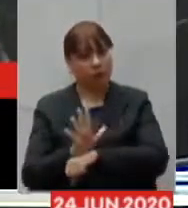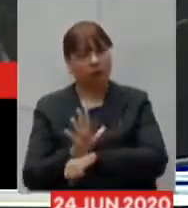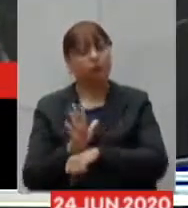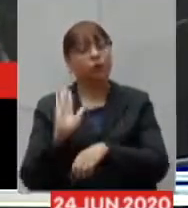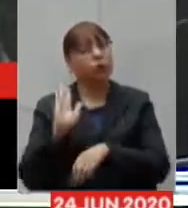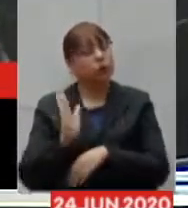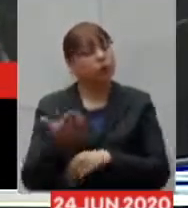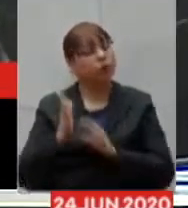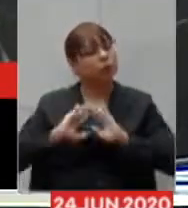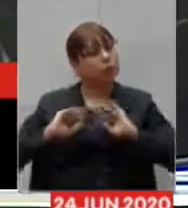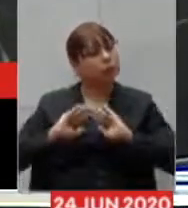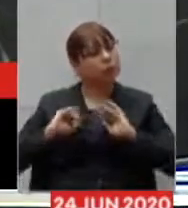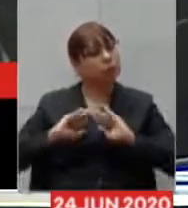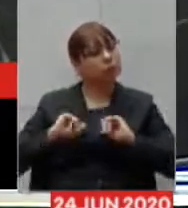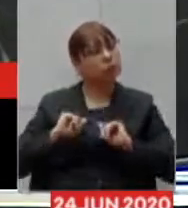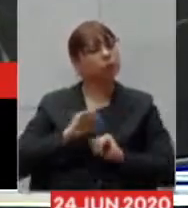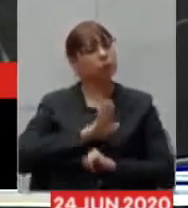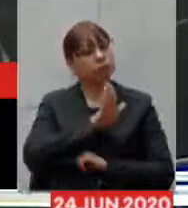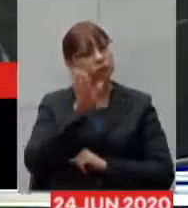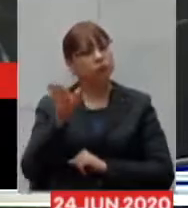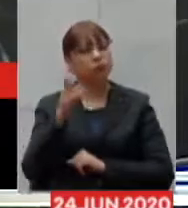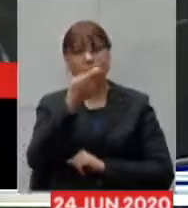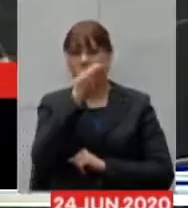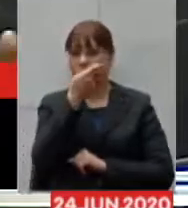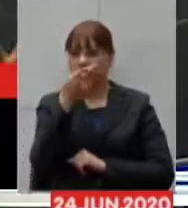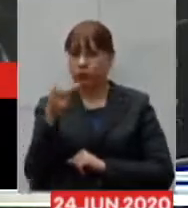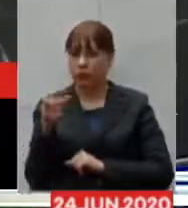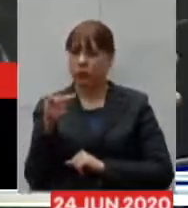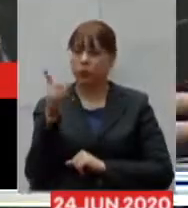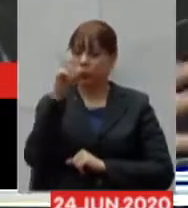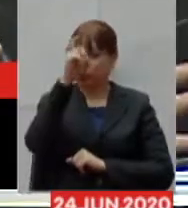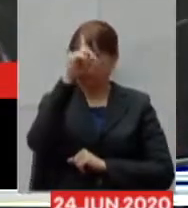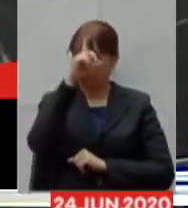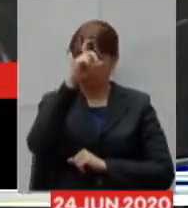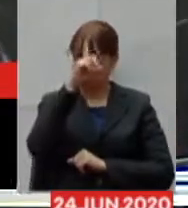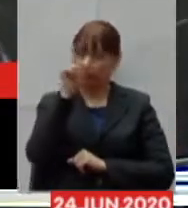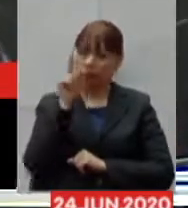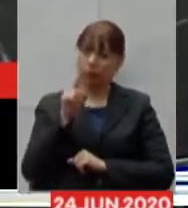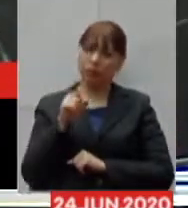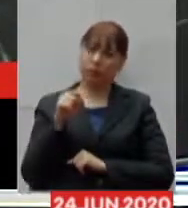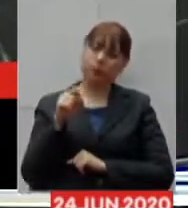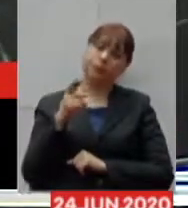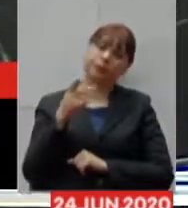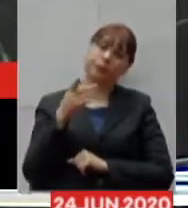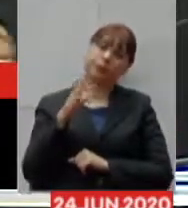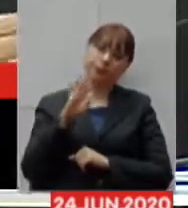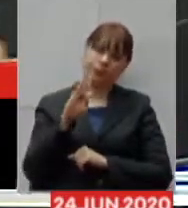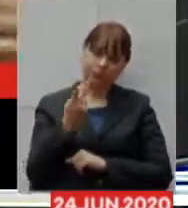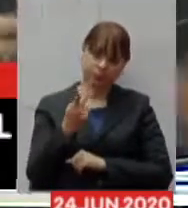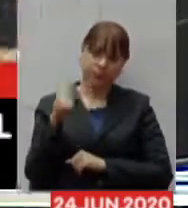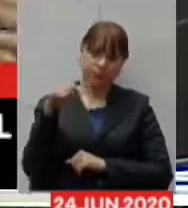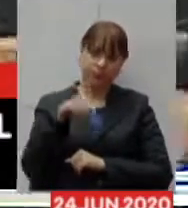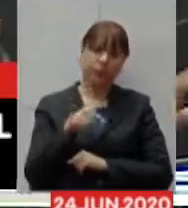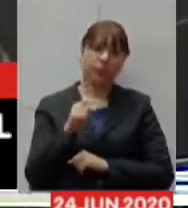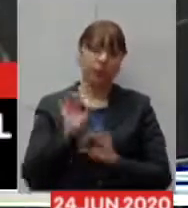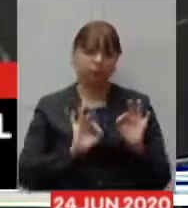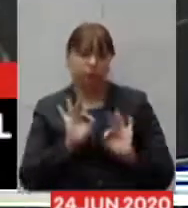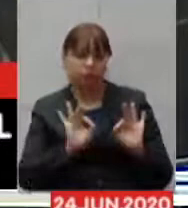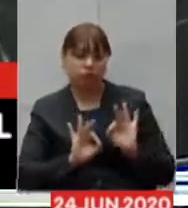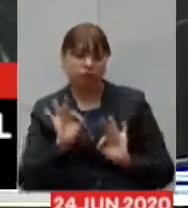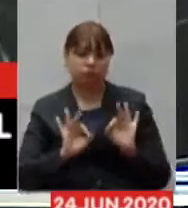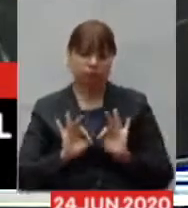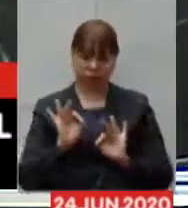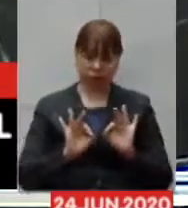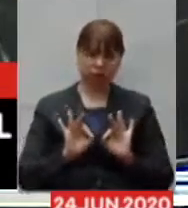pedido para poder fazer uma visita ao hospital de campanha aqui de Belo Horizonte que está sendo preparado para